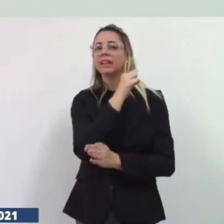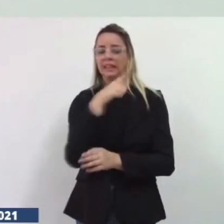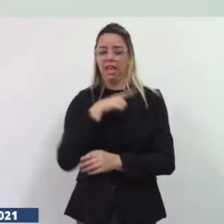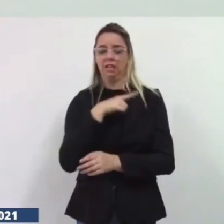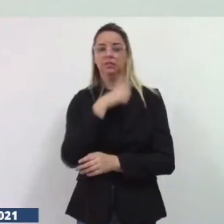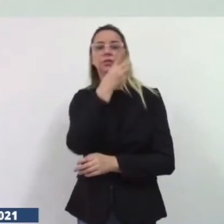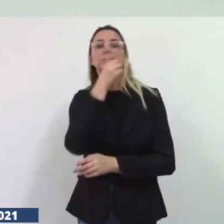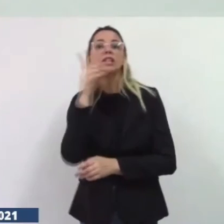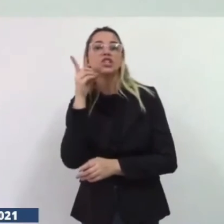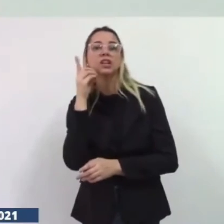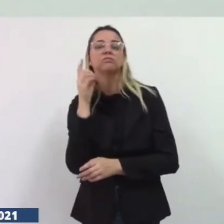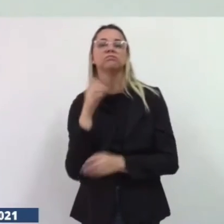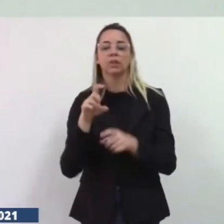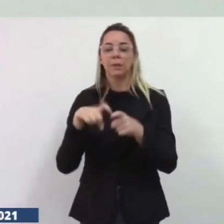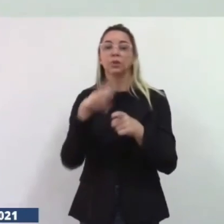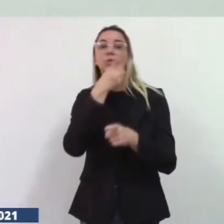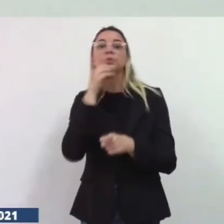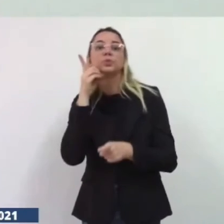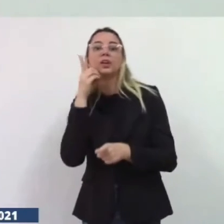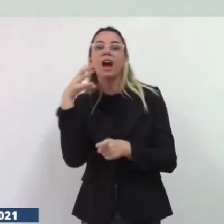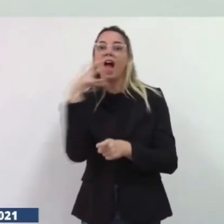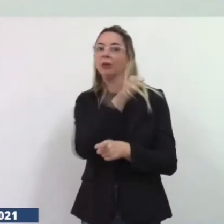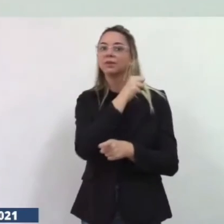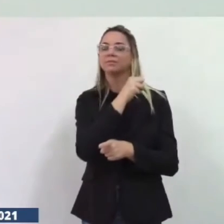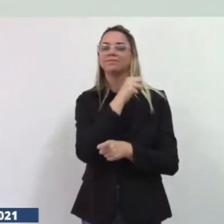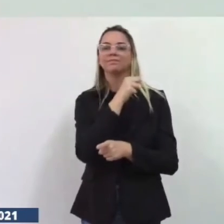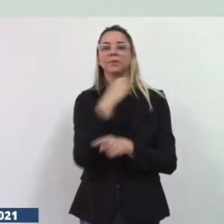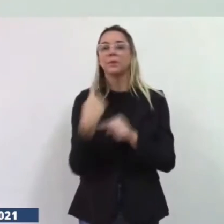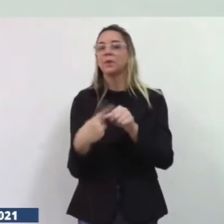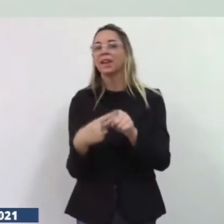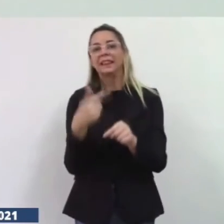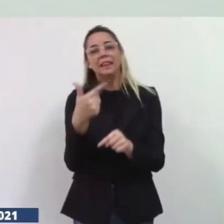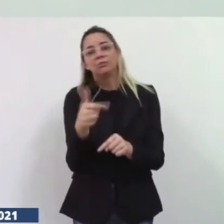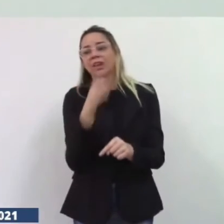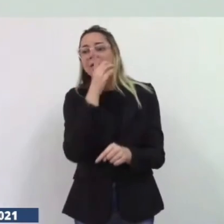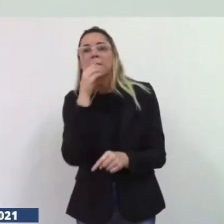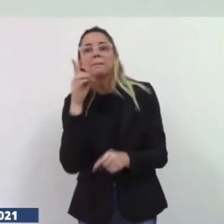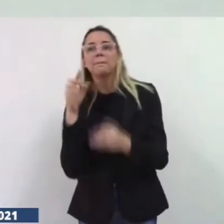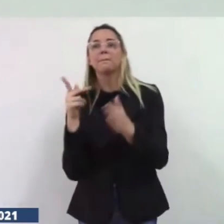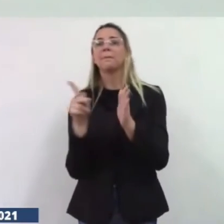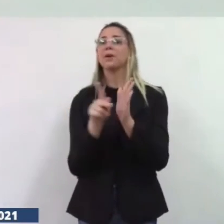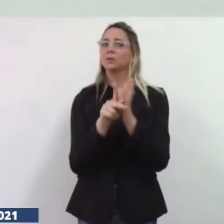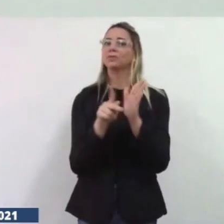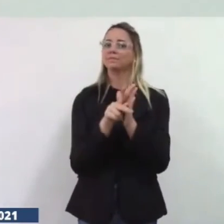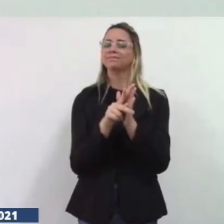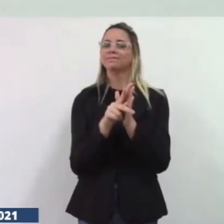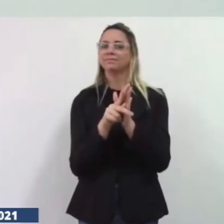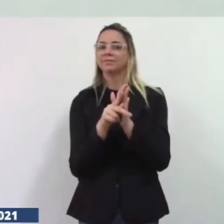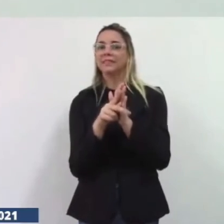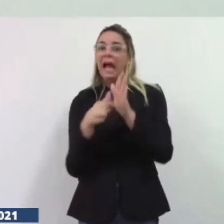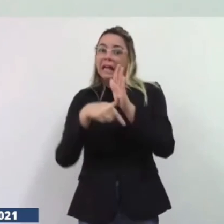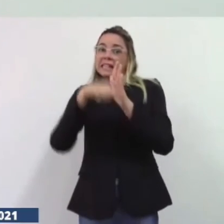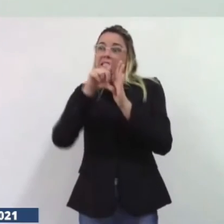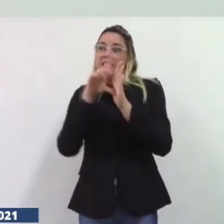porque a mãe me comunicou que não tem um dentista específico como tinha até dezembro